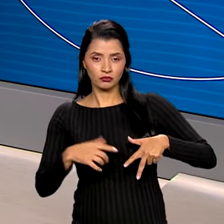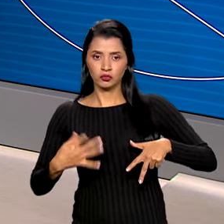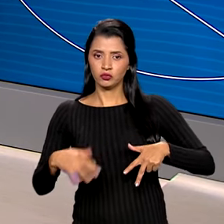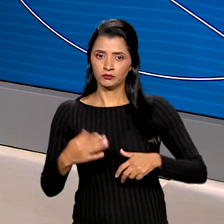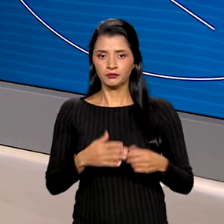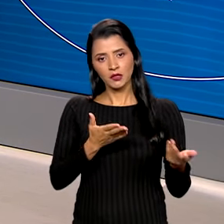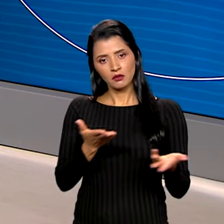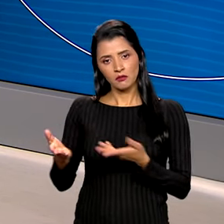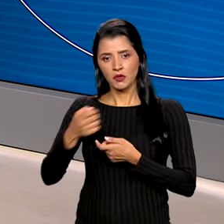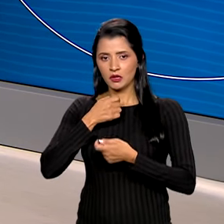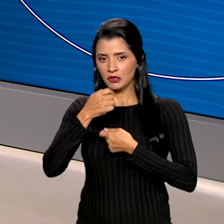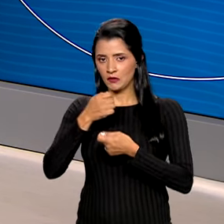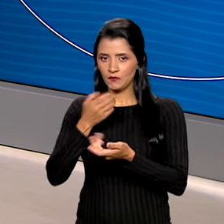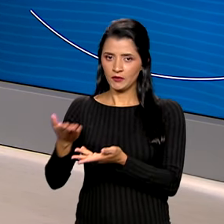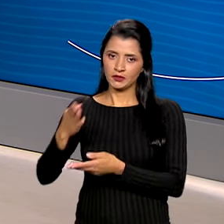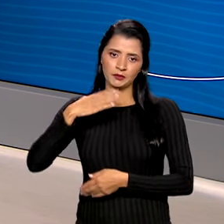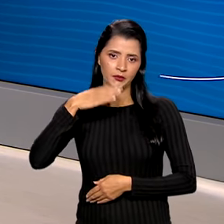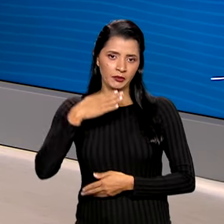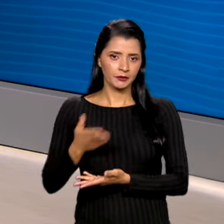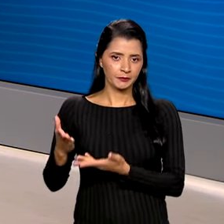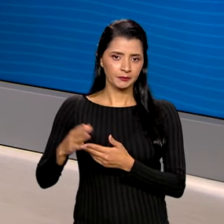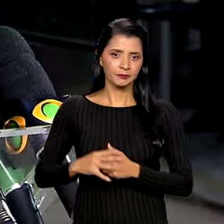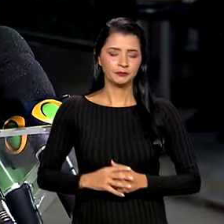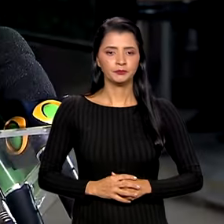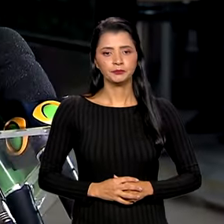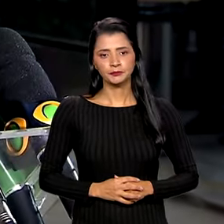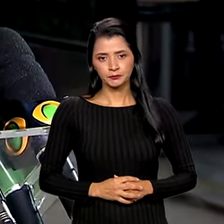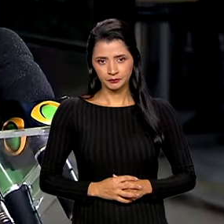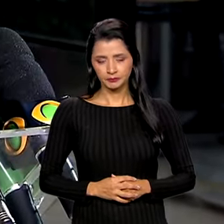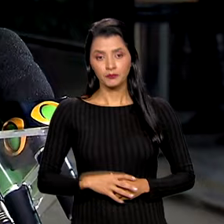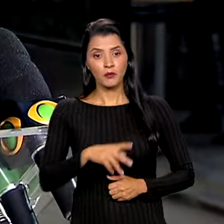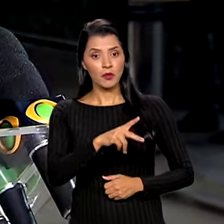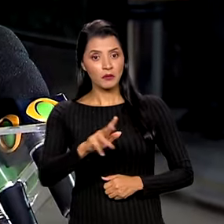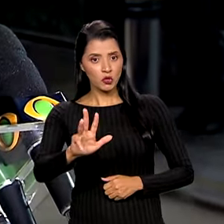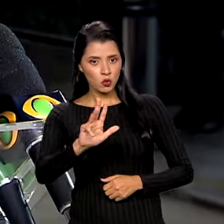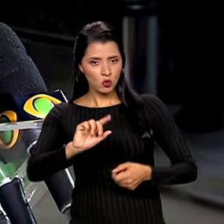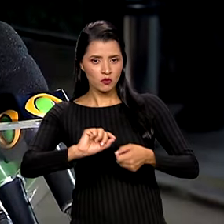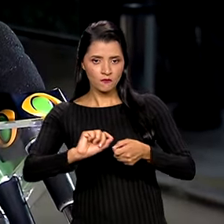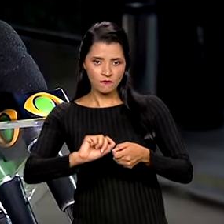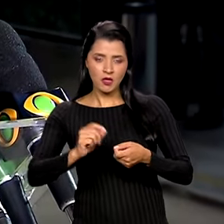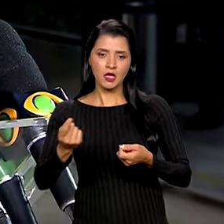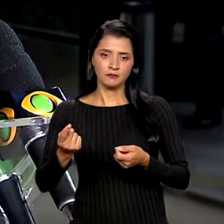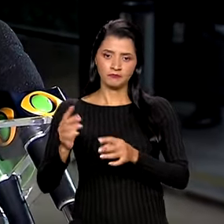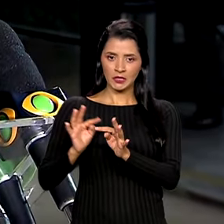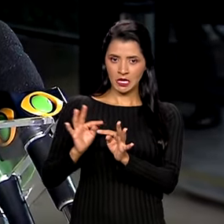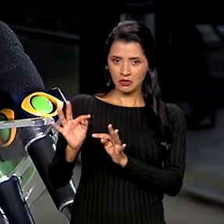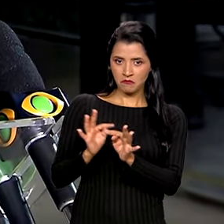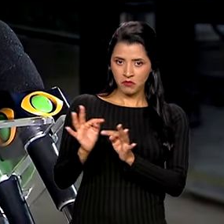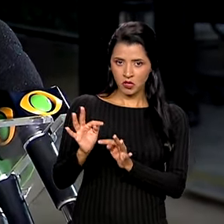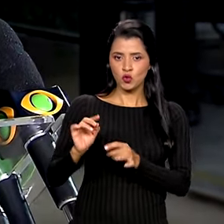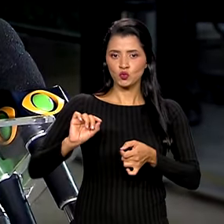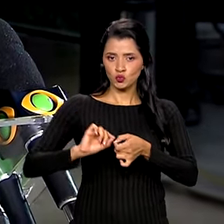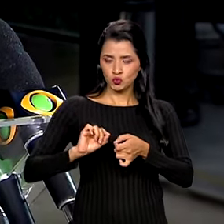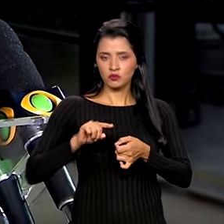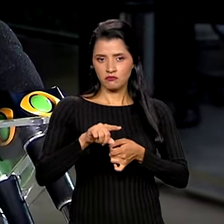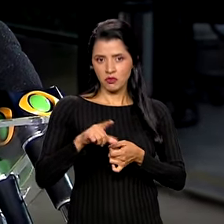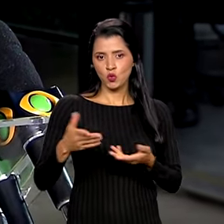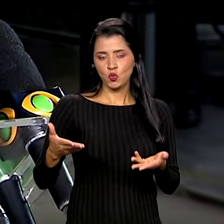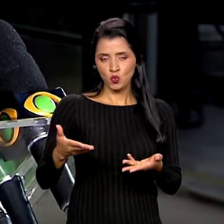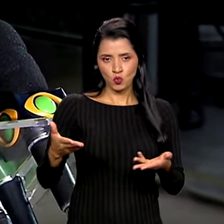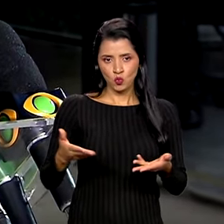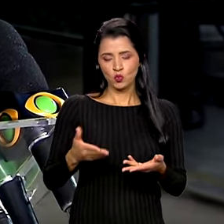Acompanhe a entrevista de Paulo Pimenta. O presidente Lula fez esse procedimento, um